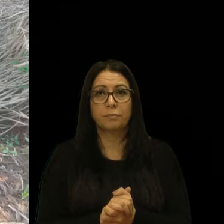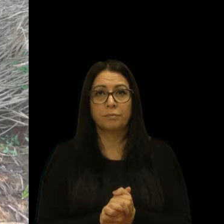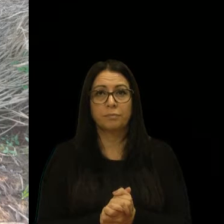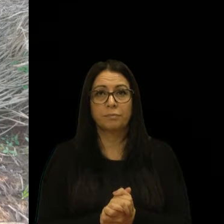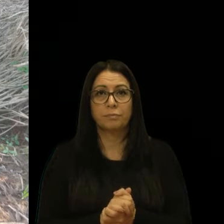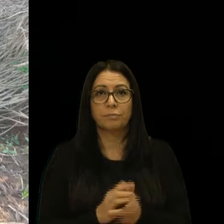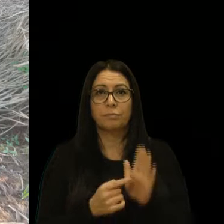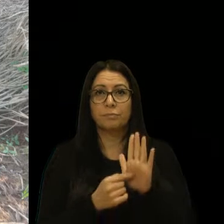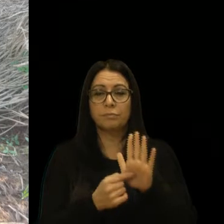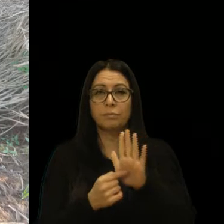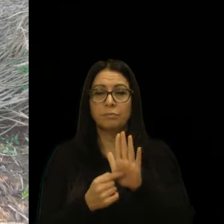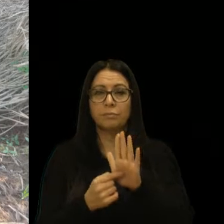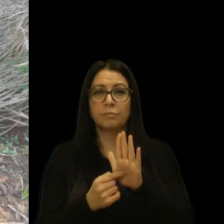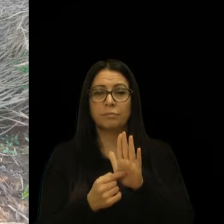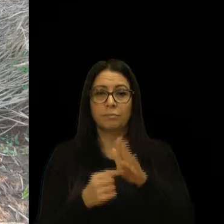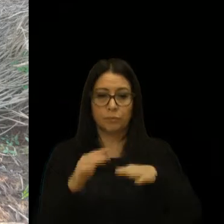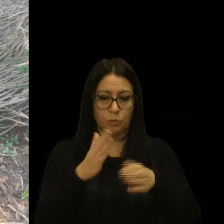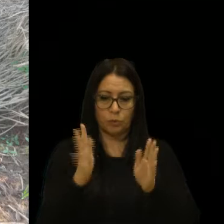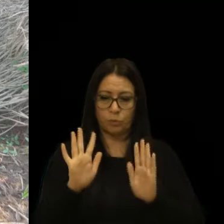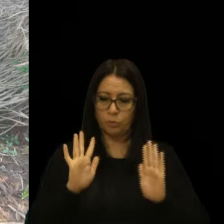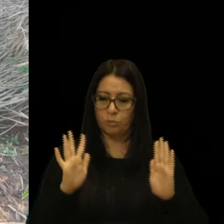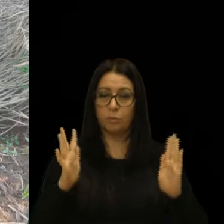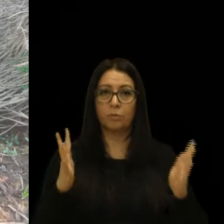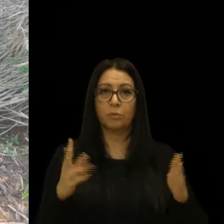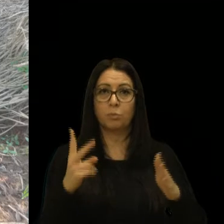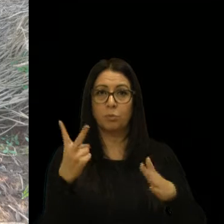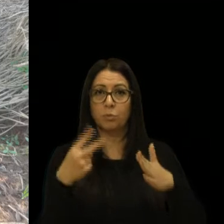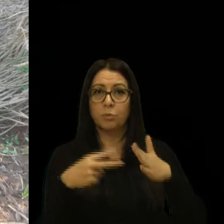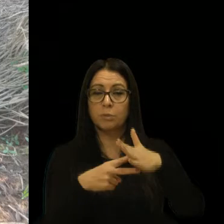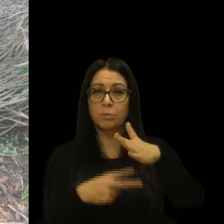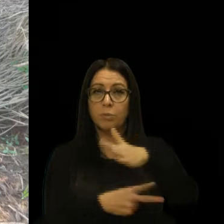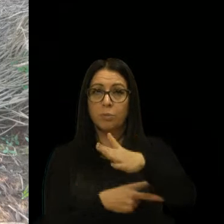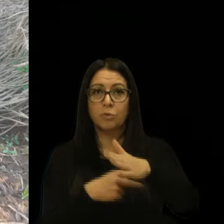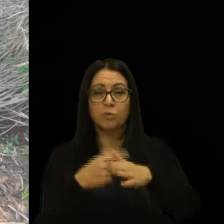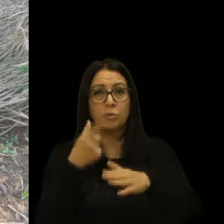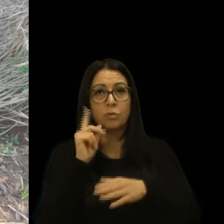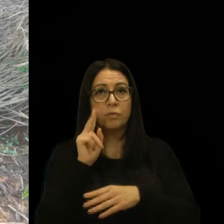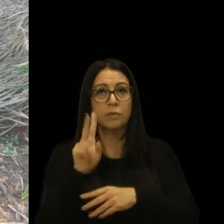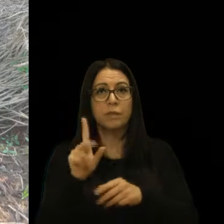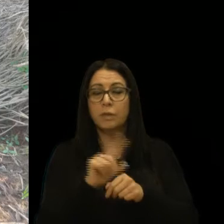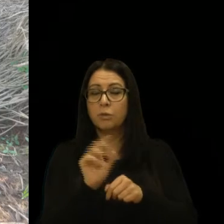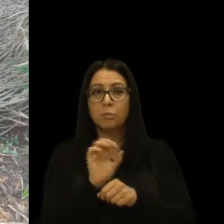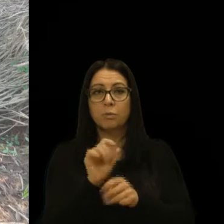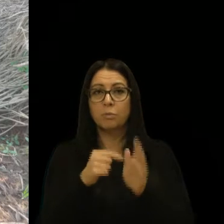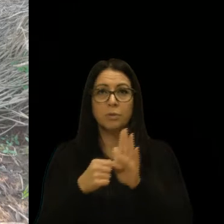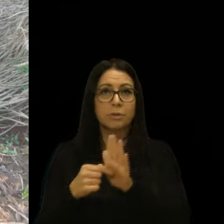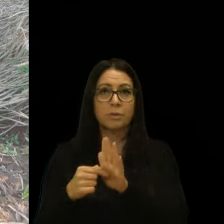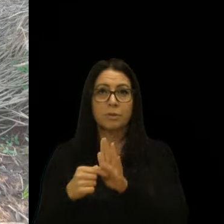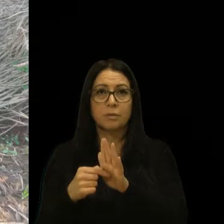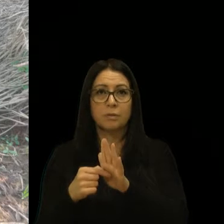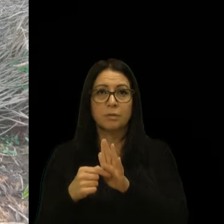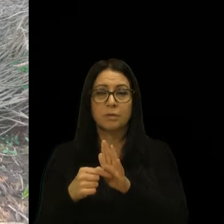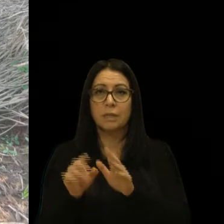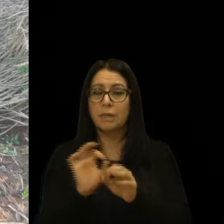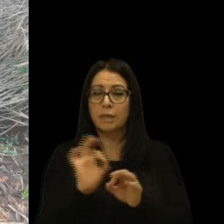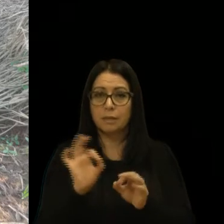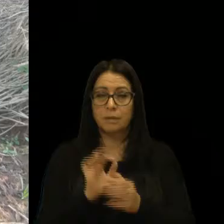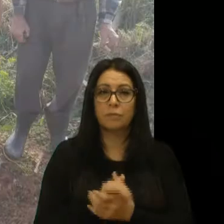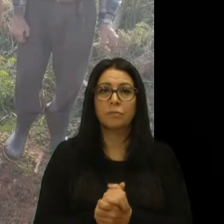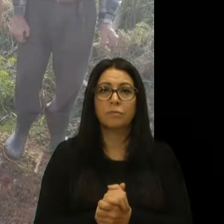sinalizadas, com guardireios, porque, duas pontas, eu passei ontem, nenhuma sinalização, nem um guardireio, nada,